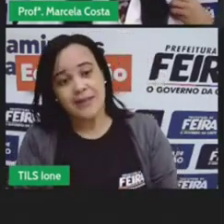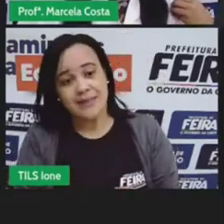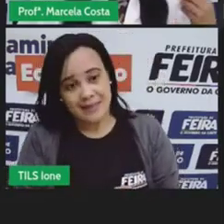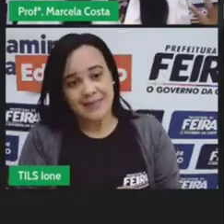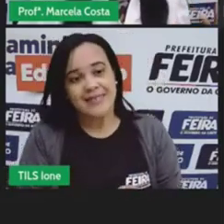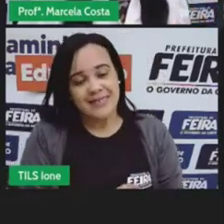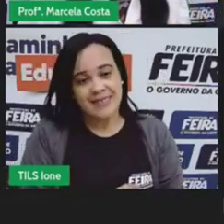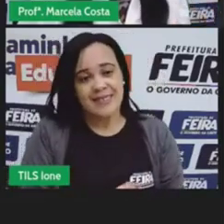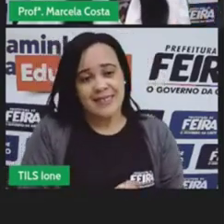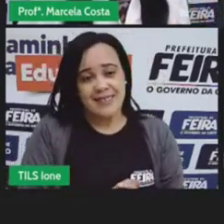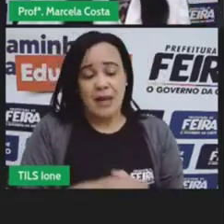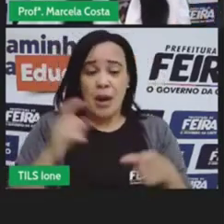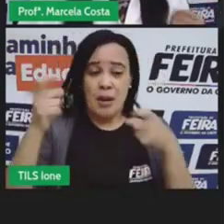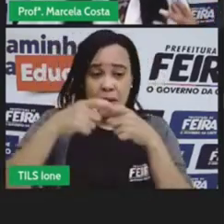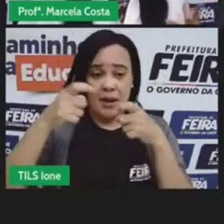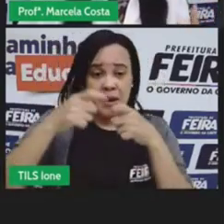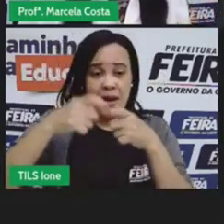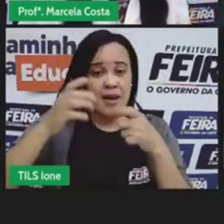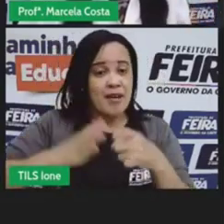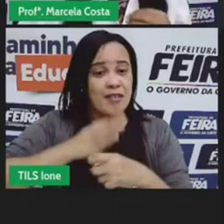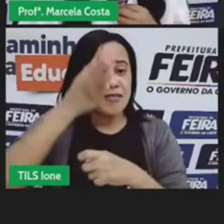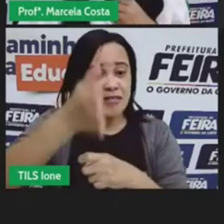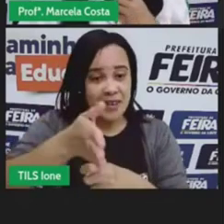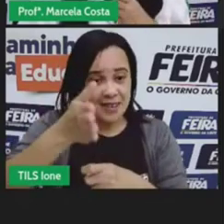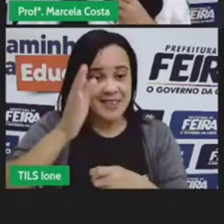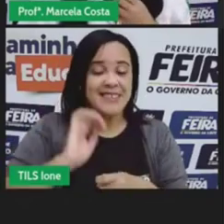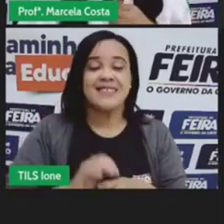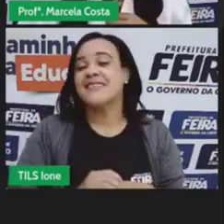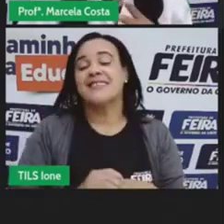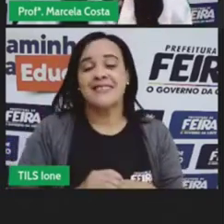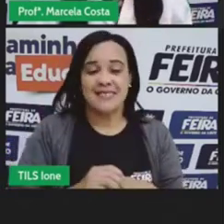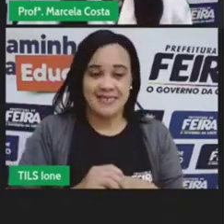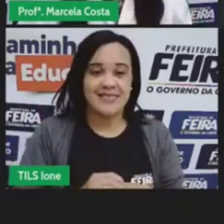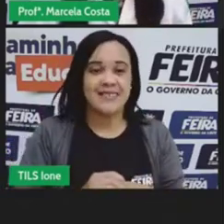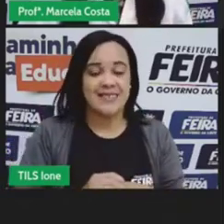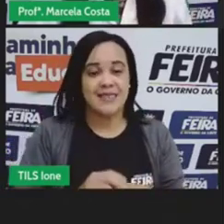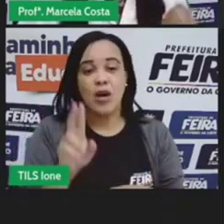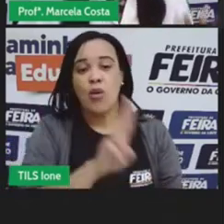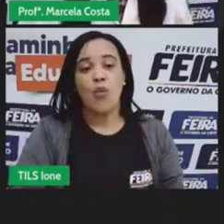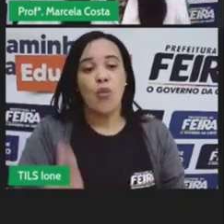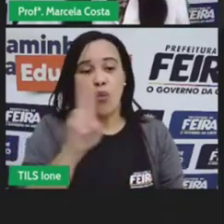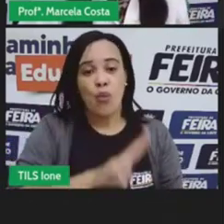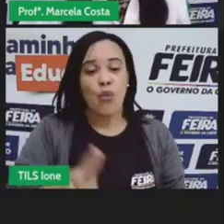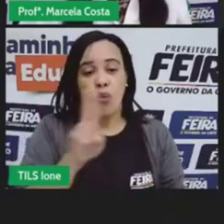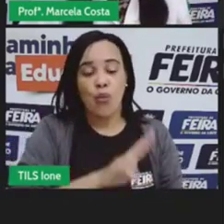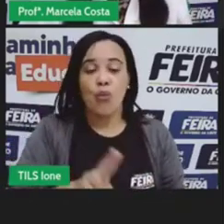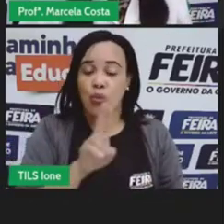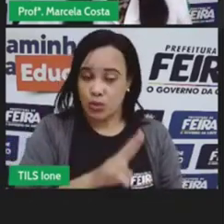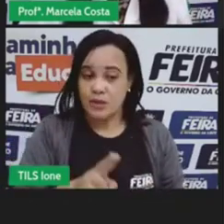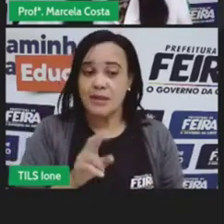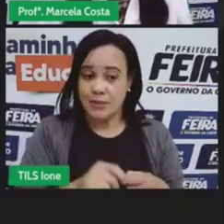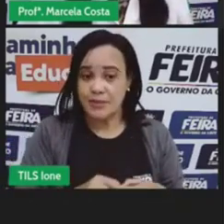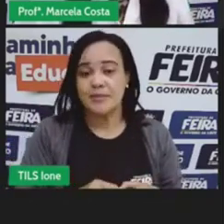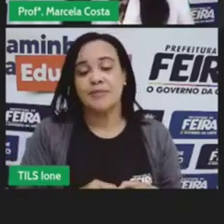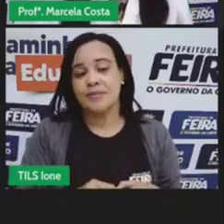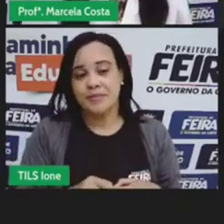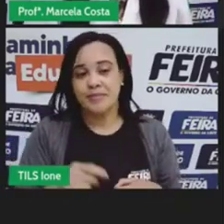no médico, por exemplo, a gente vai ao médico, a gente consome ali, né? Um serviço de atendimento médico.